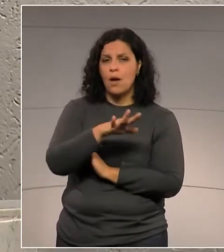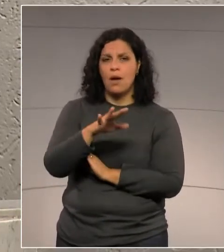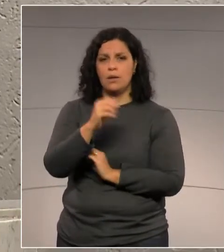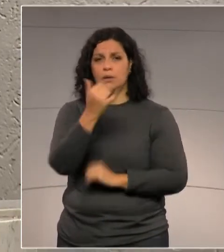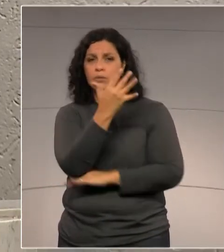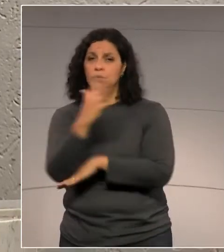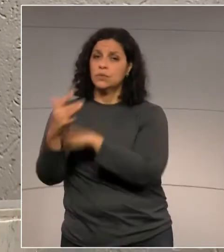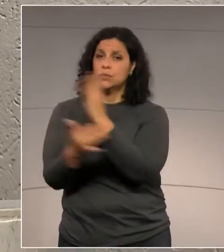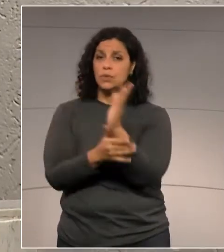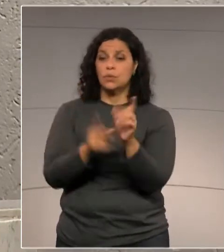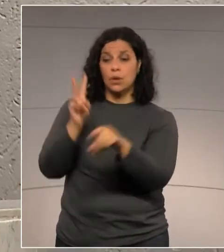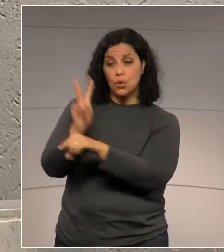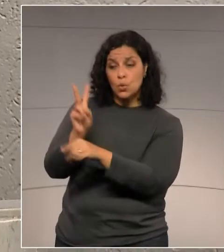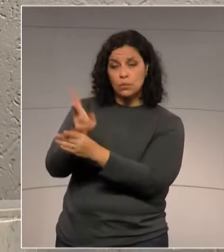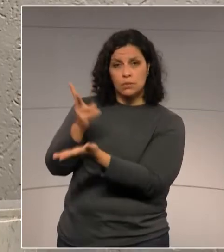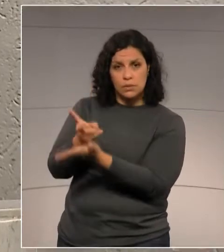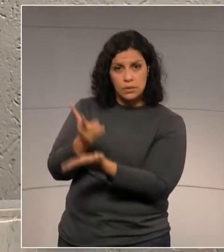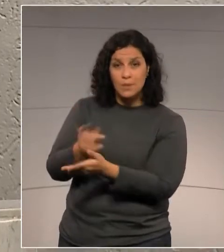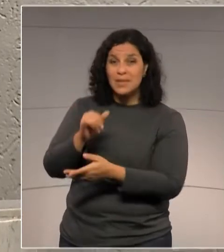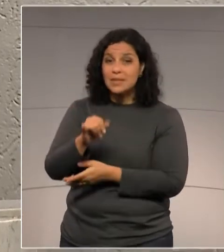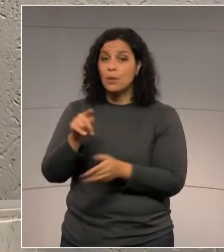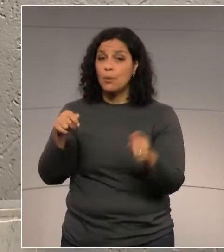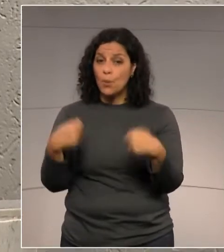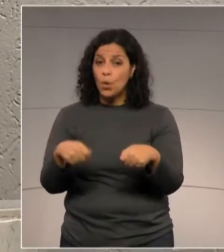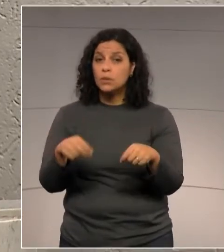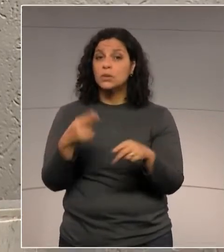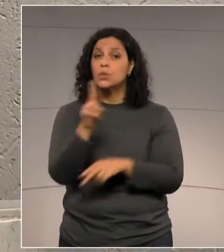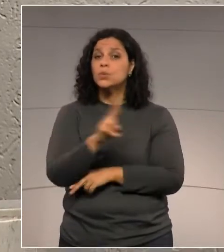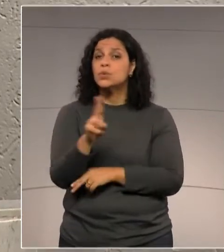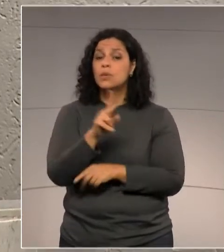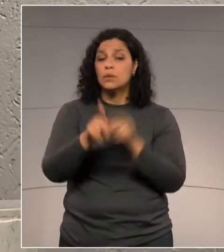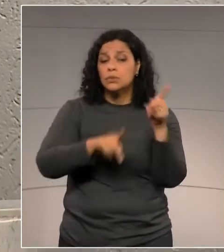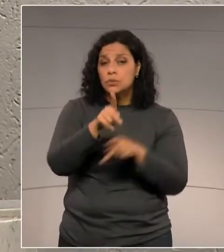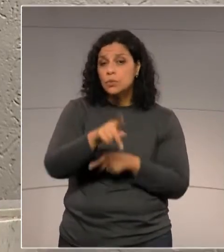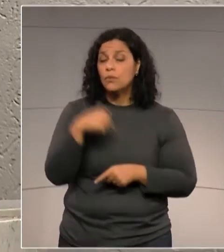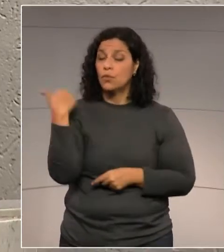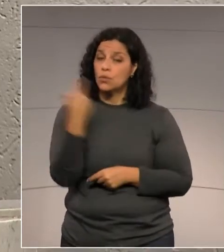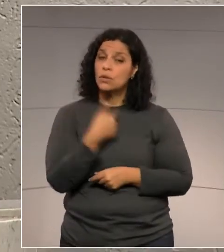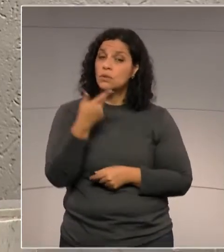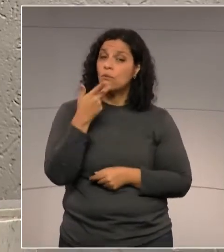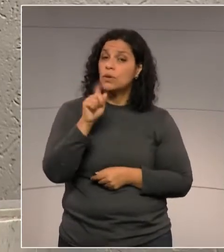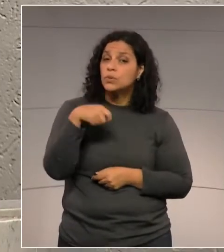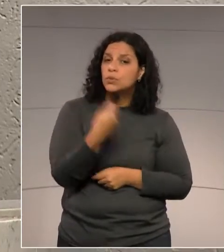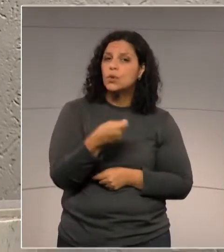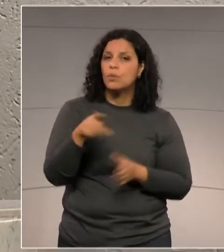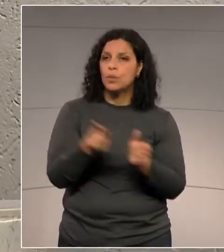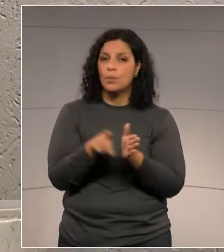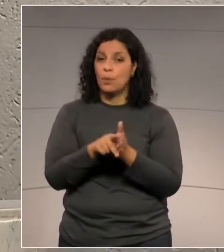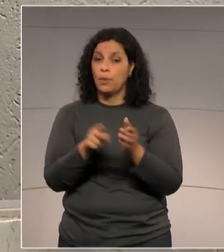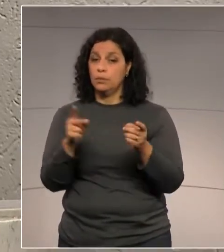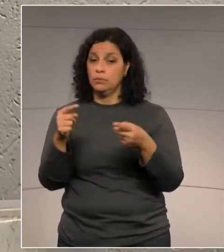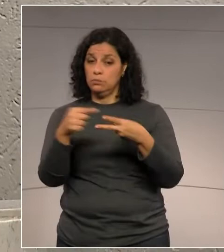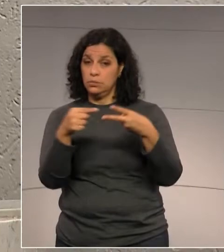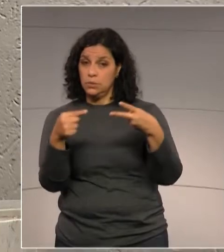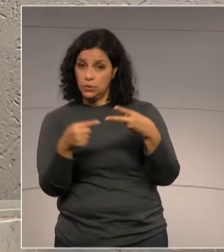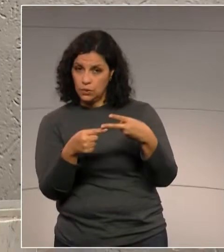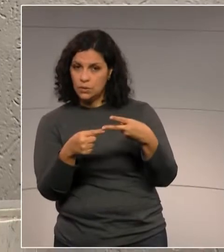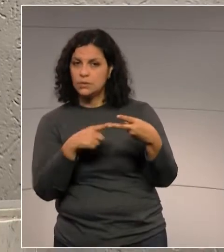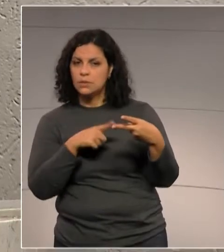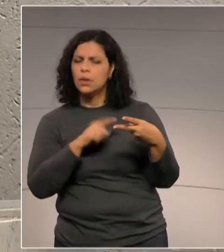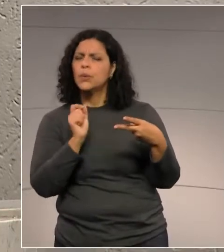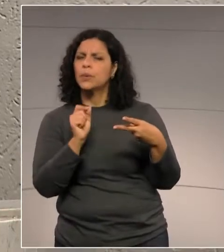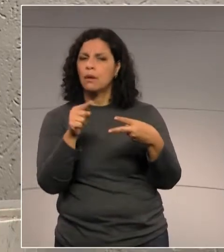permanente, somente nas hipóteses de utilidade pública. Olha, o nós estamos tratando? As duas hipóteses que foram